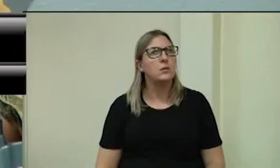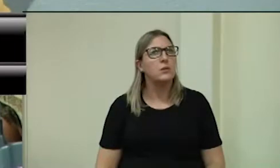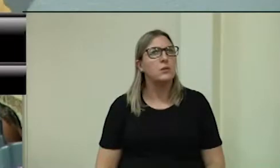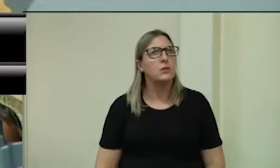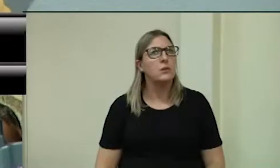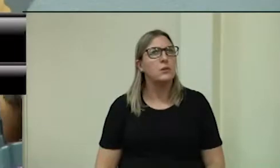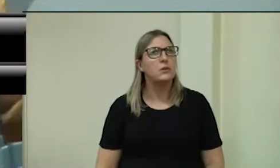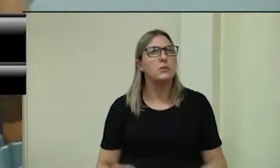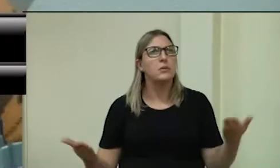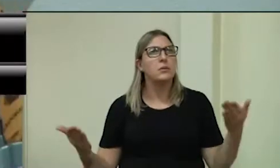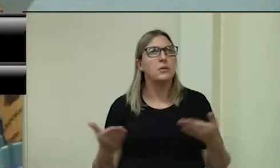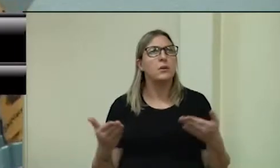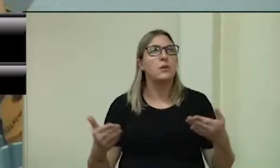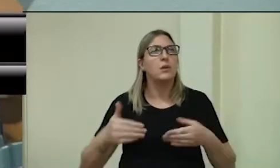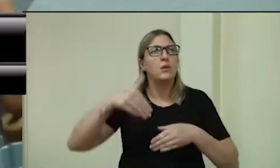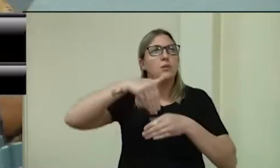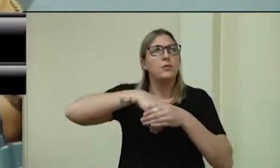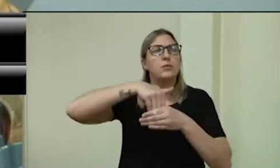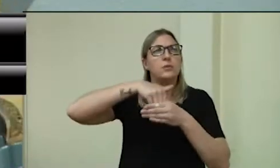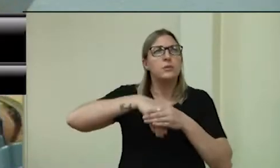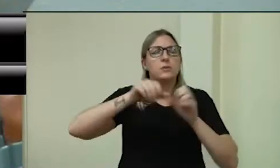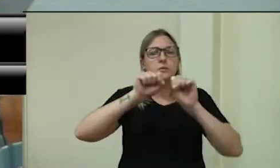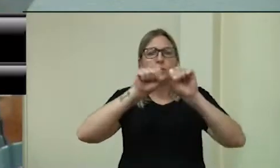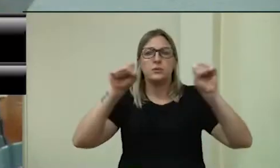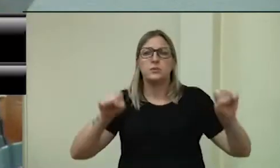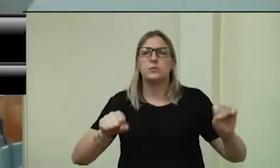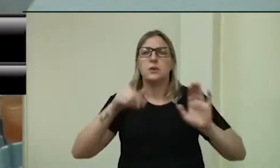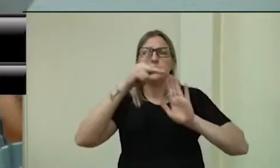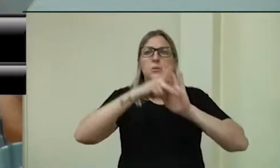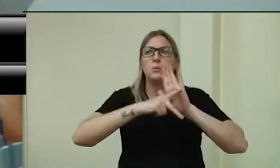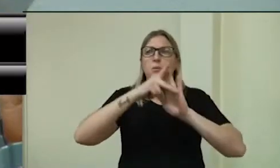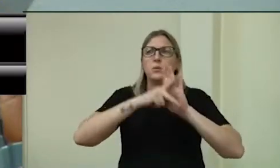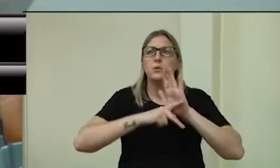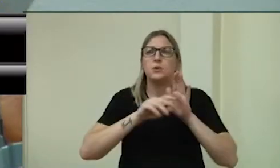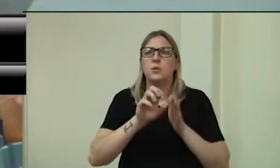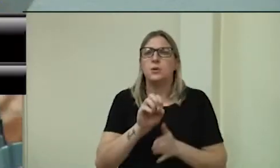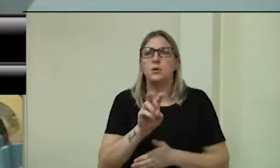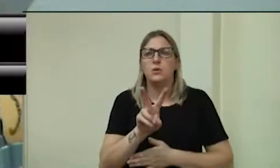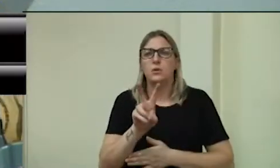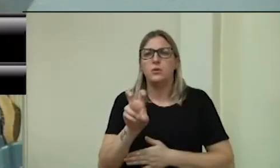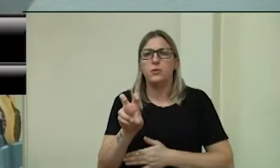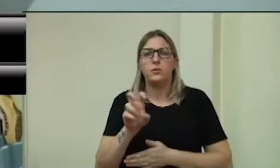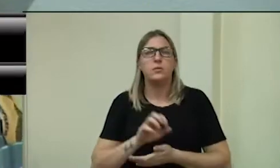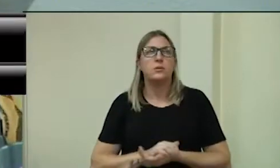Em votação no sistema, o projeto executivo 025-2021,